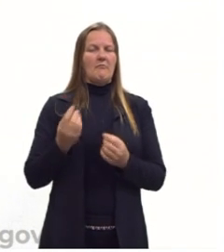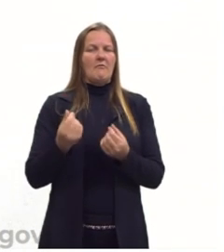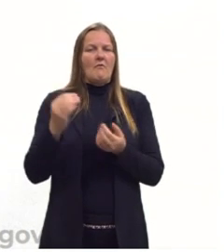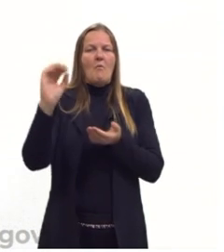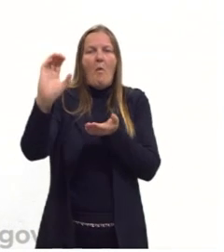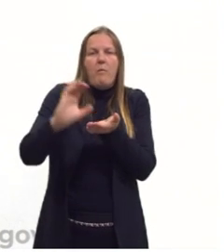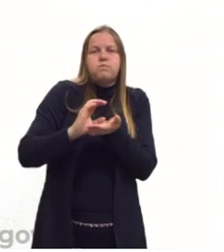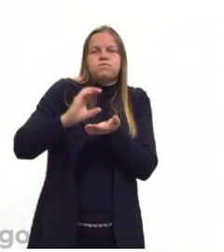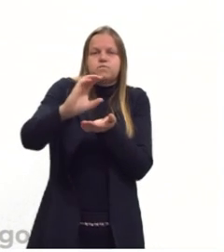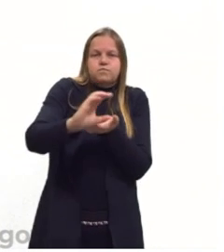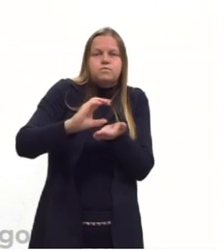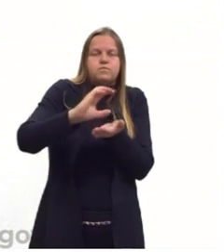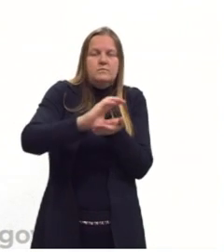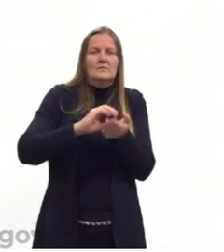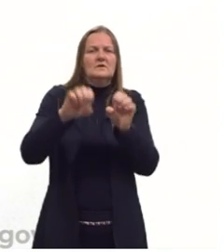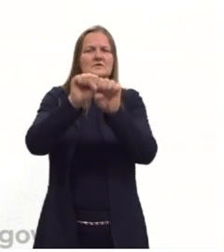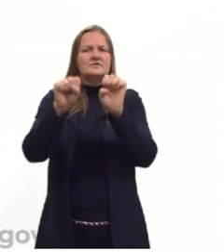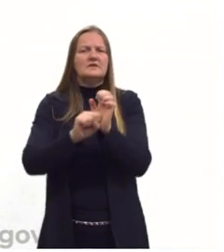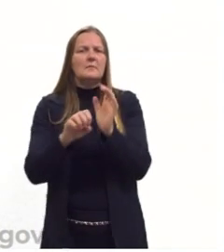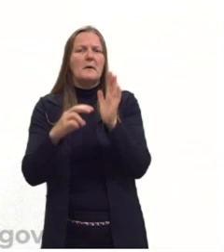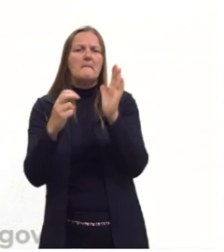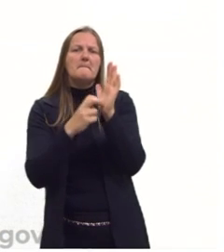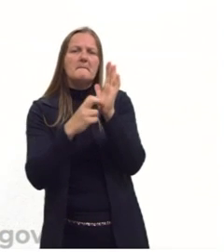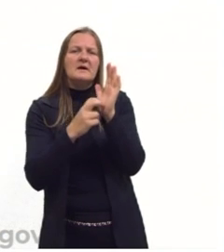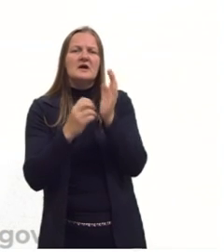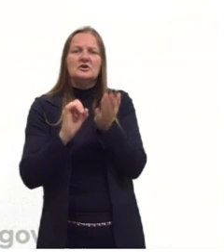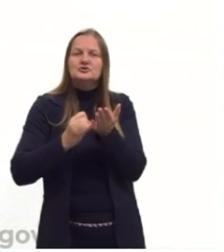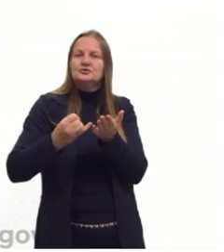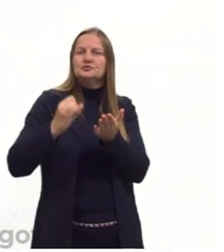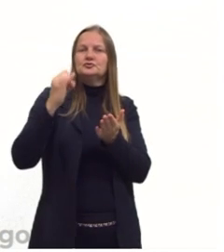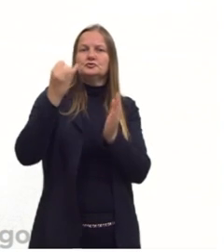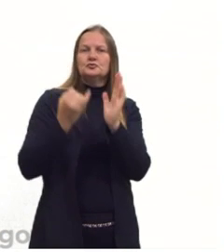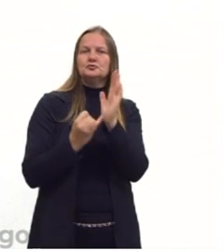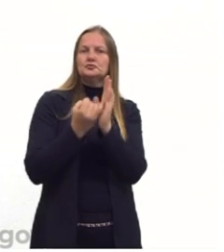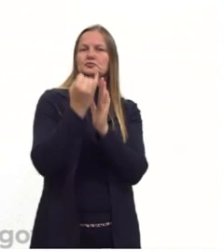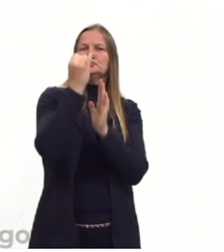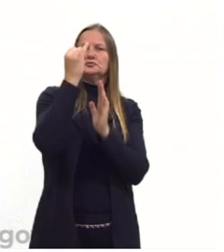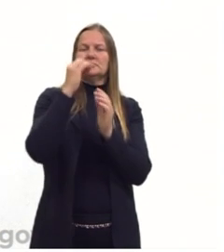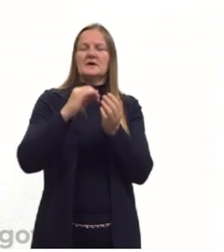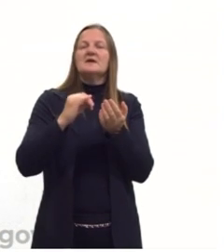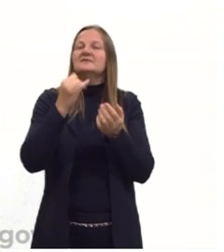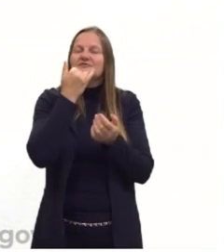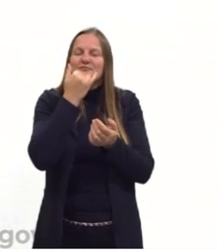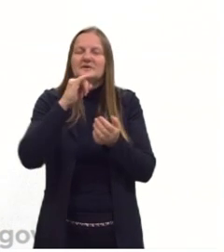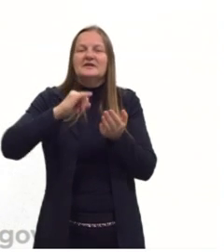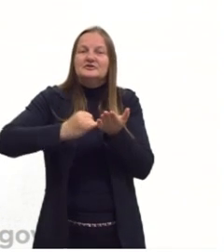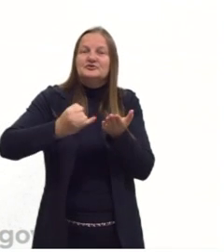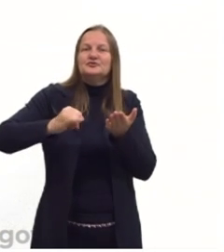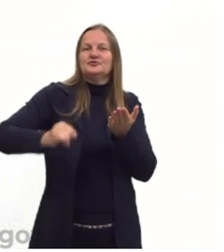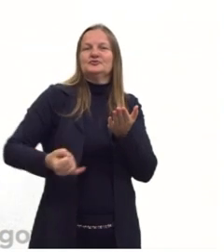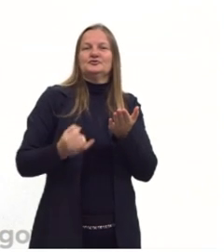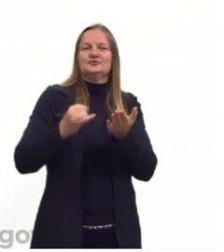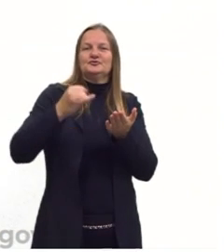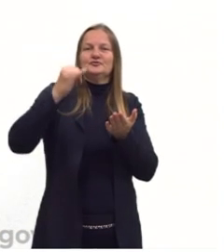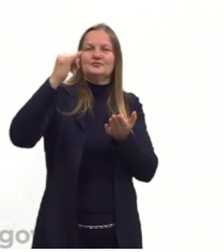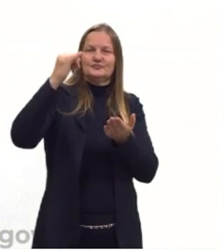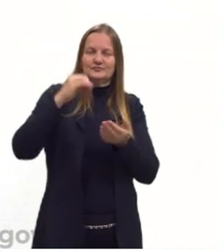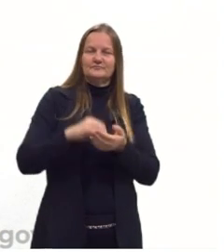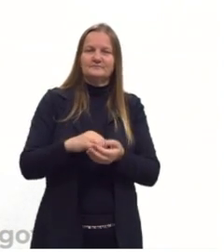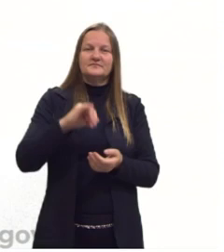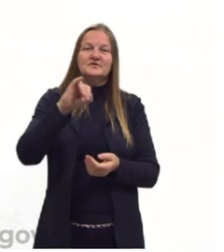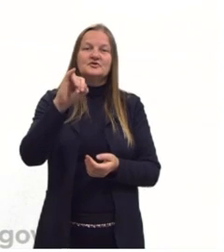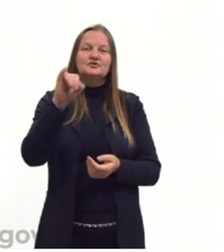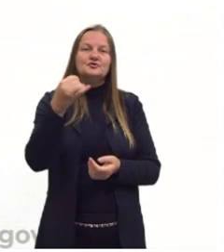a importância do sistema bancário, o empréstimo de juros. Então, a economia passa a ter uma importância muito grande,